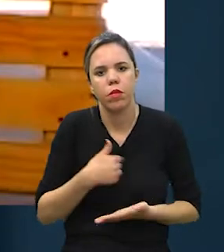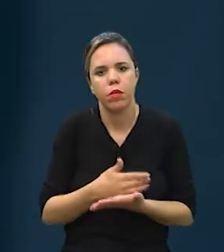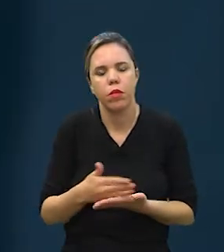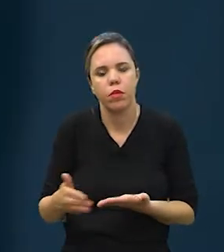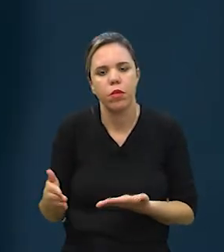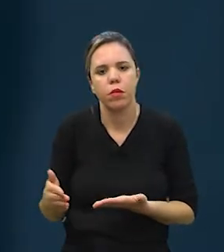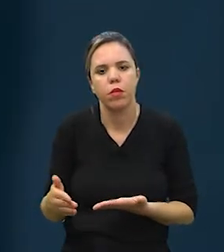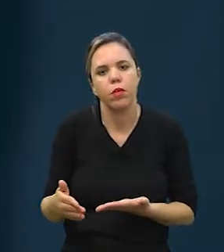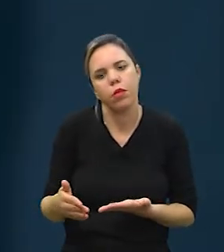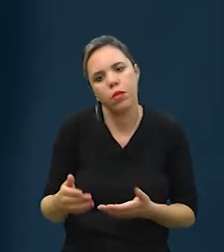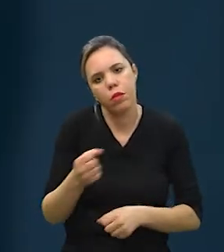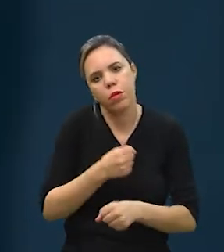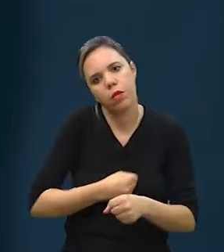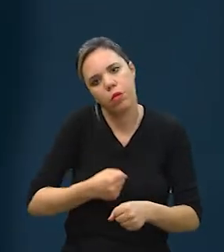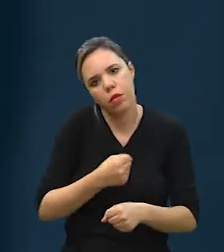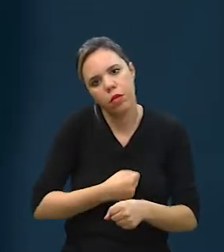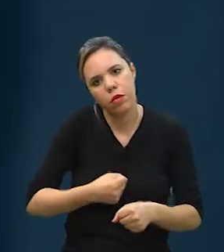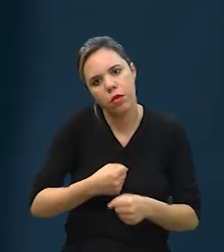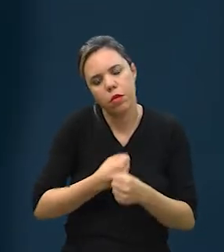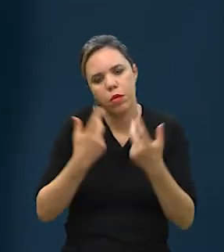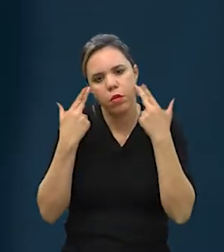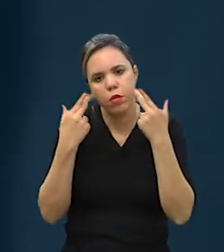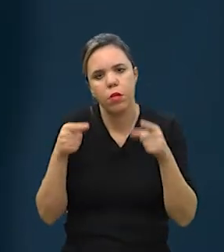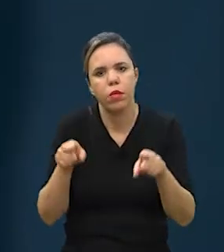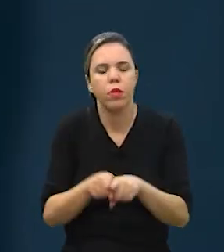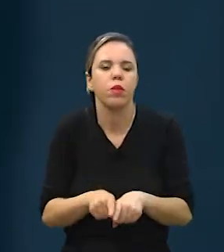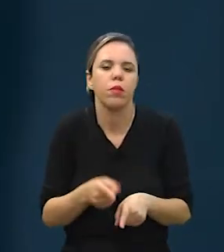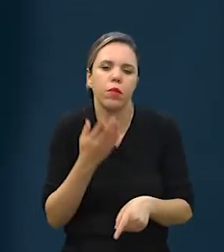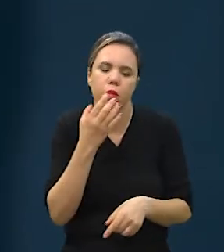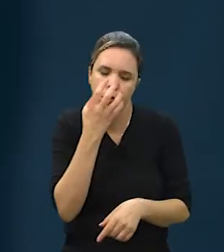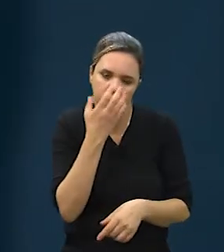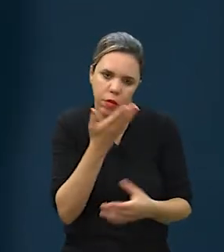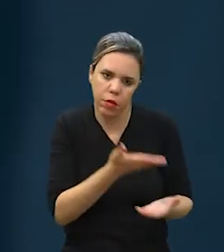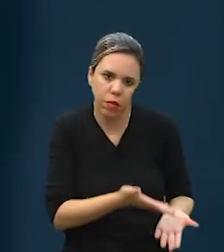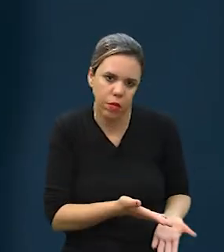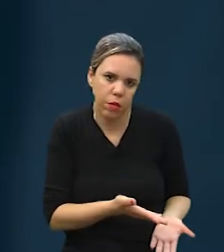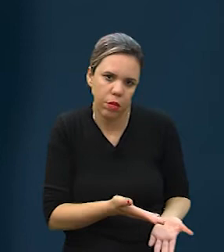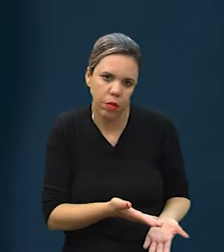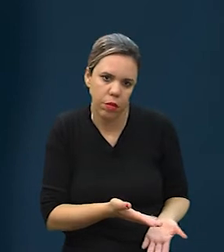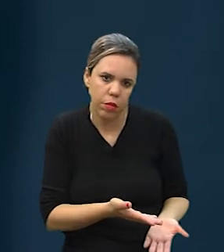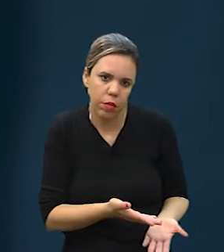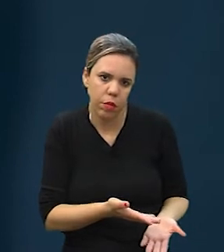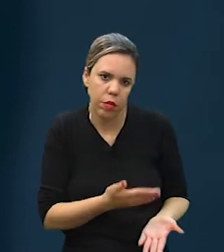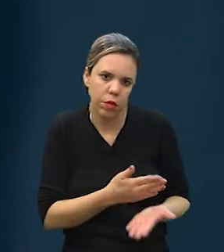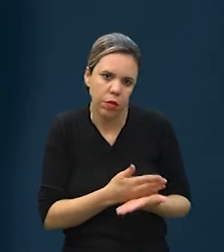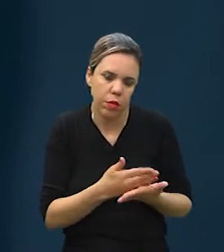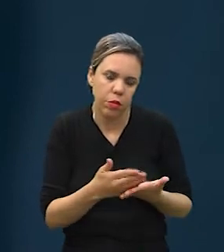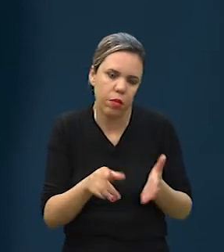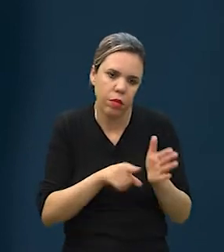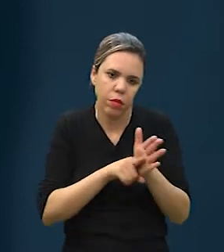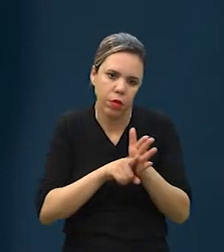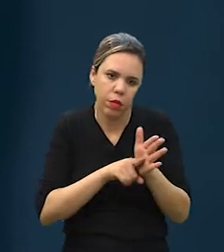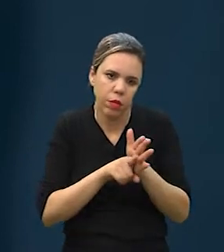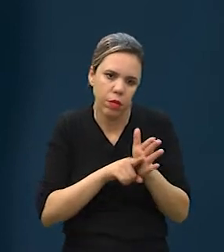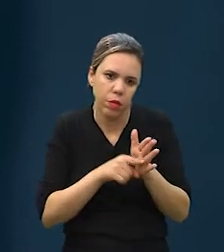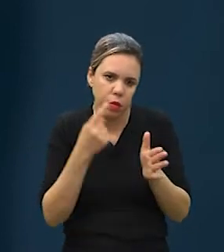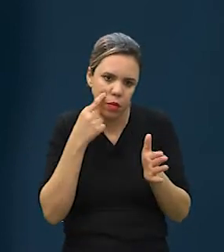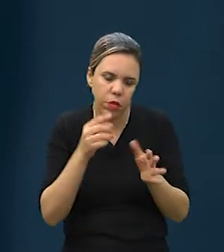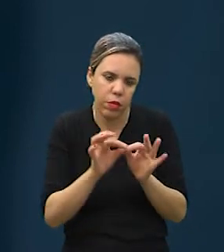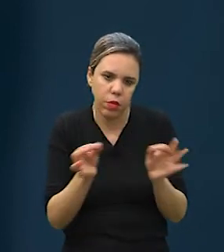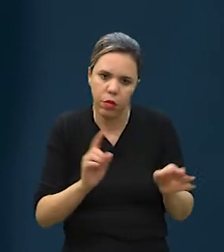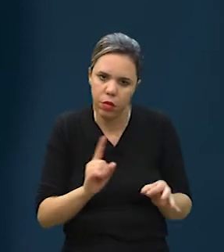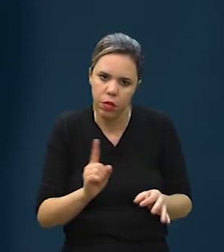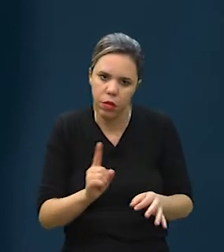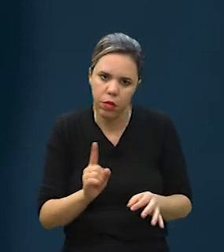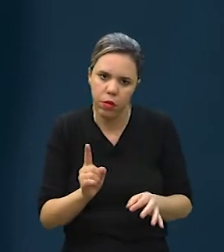empresa, eu comecei a cozinhar a comida natural também para o meu cachorro. E aí a gente começou a estudar e